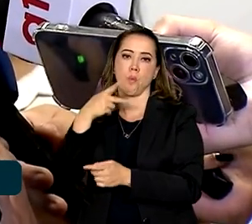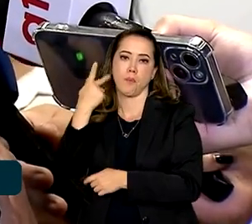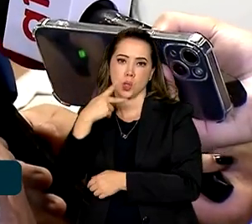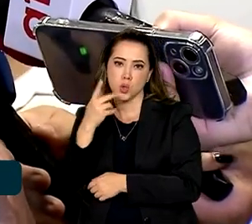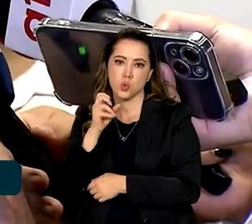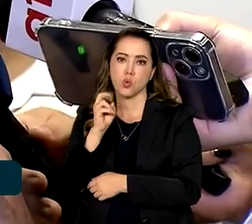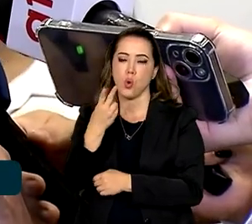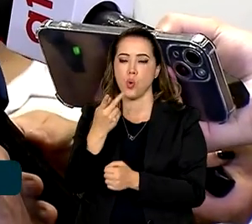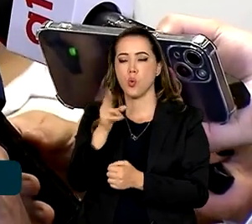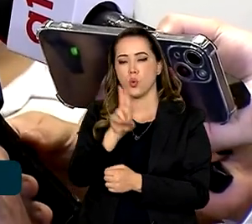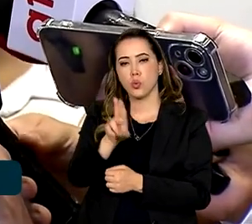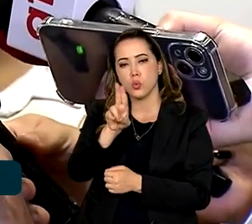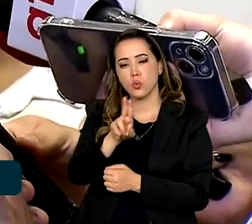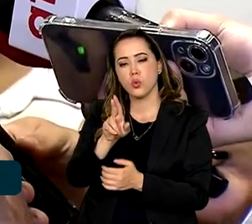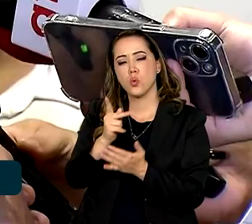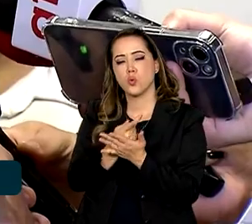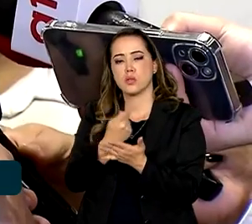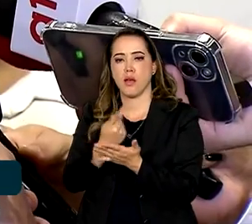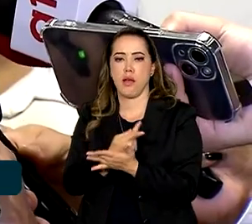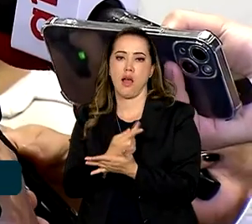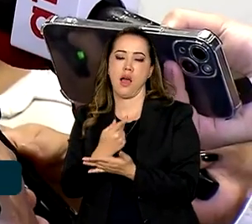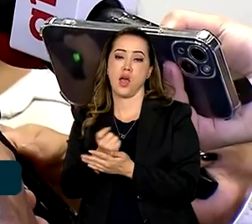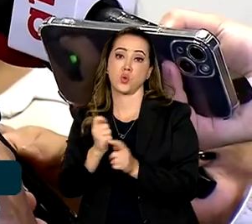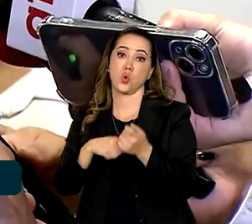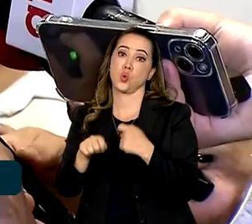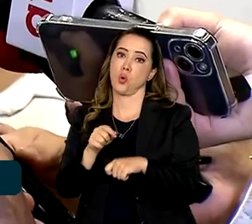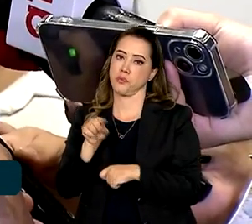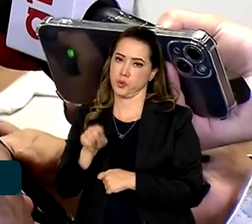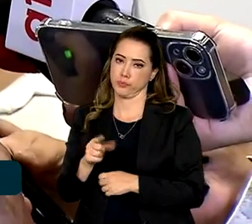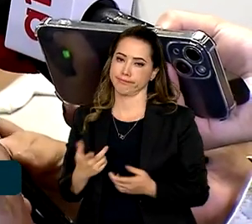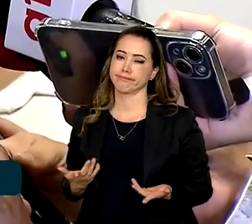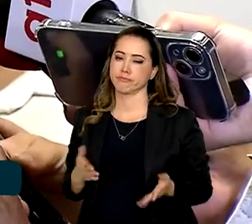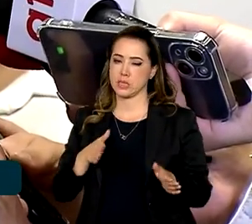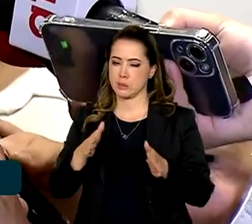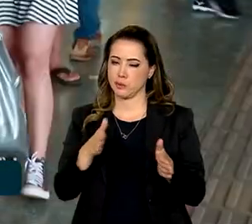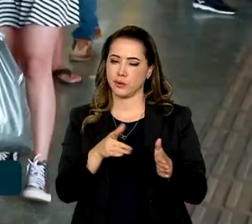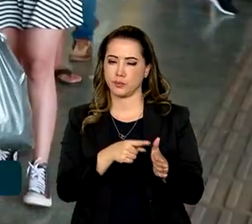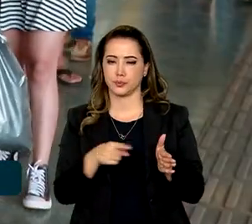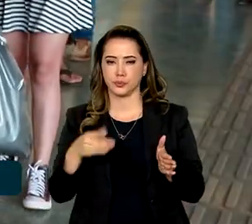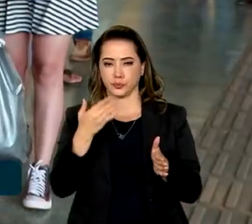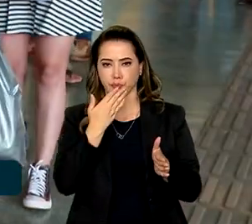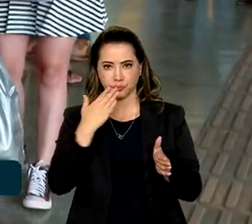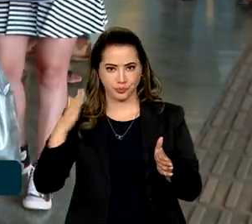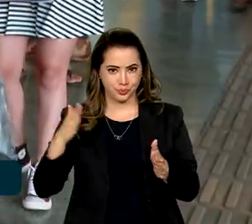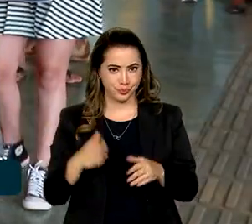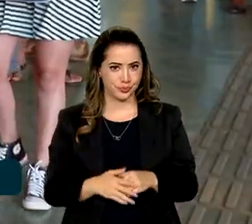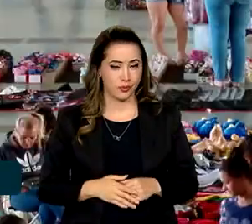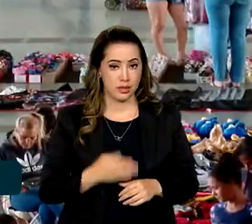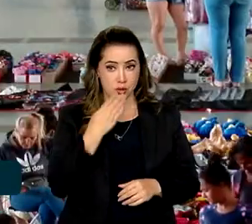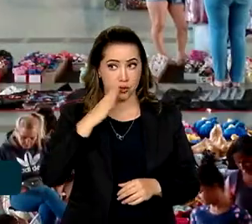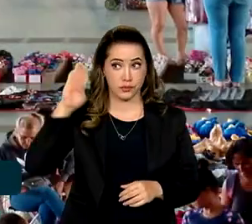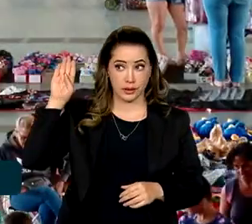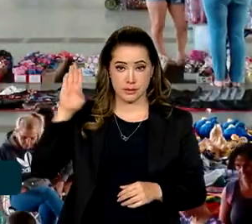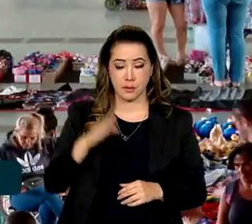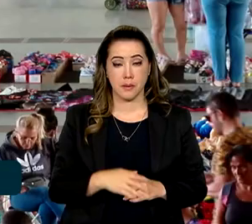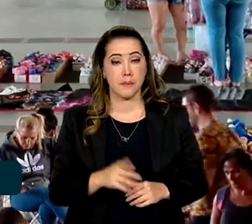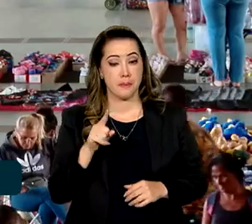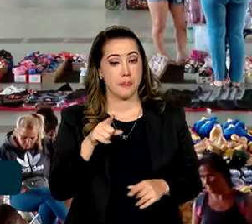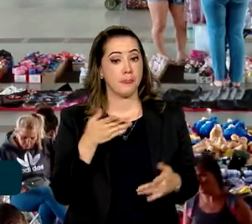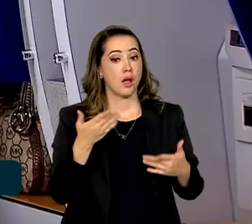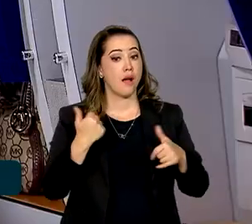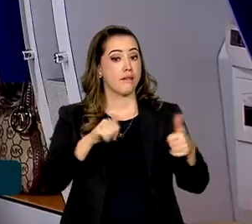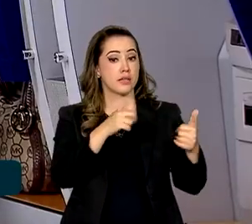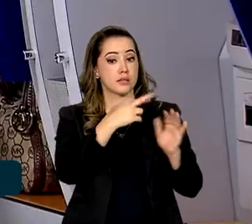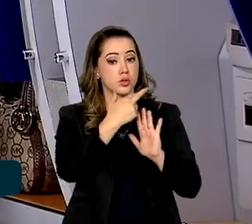eleitoral, se há, de fato, essa possibilidade. Os relatórios de auditoria começaram